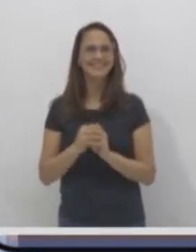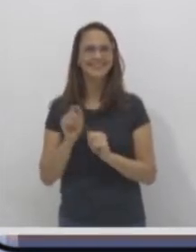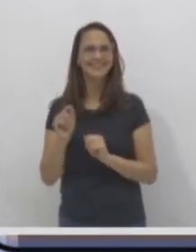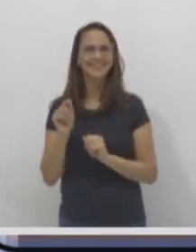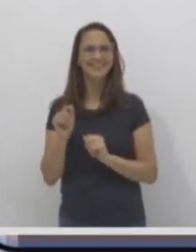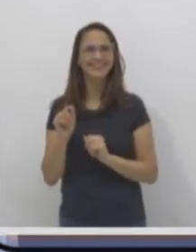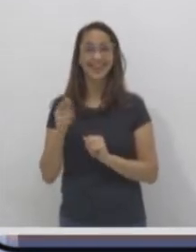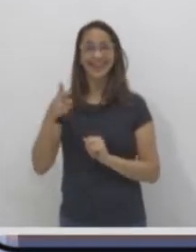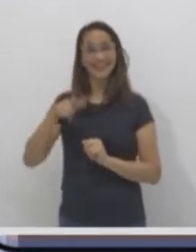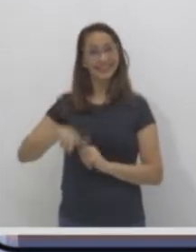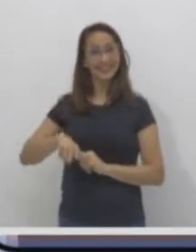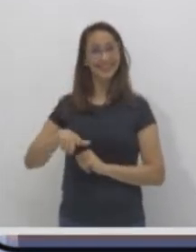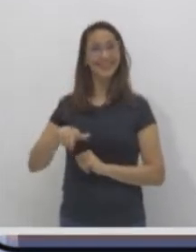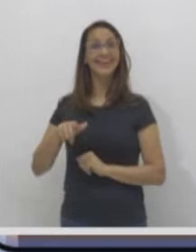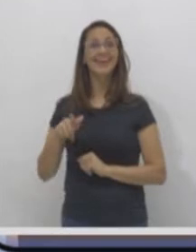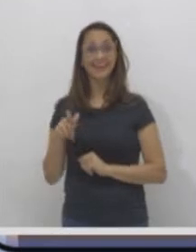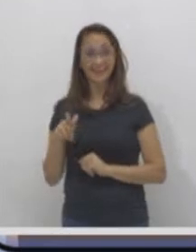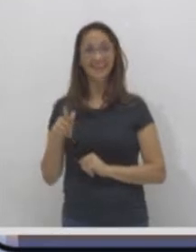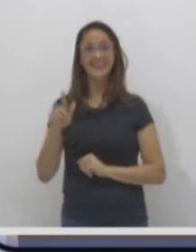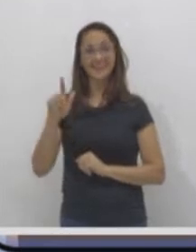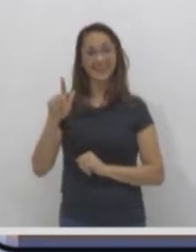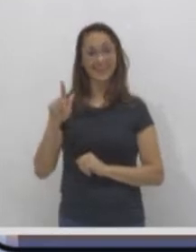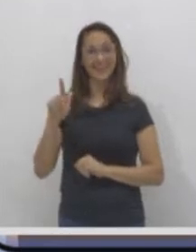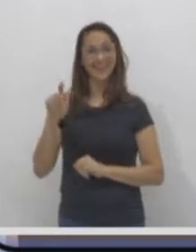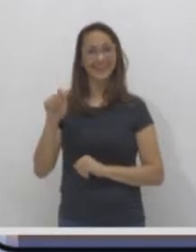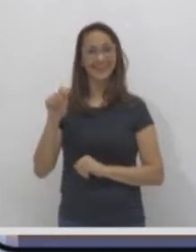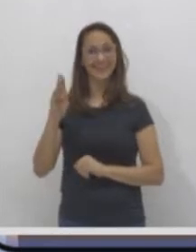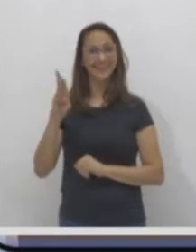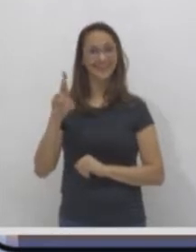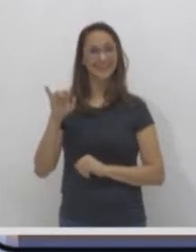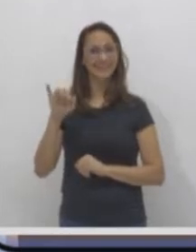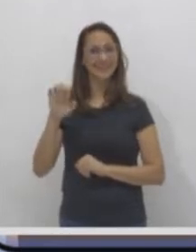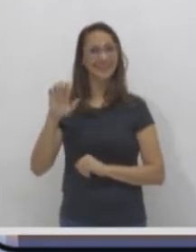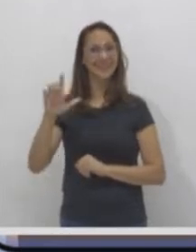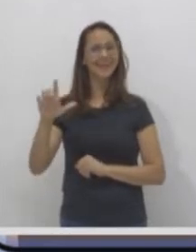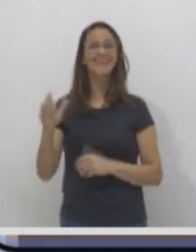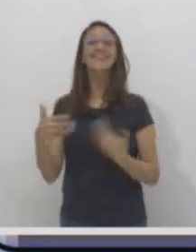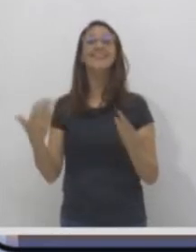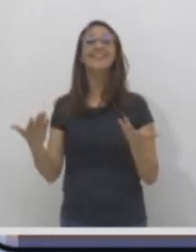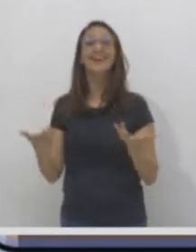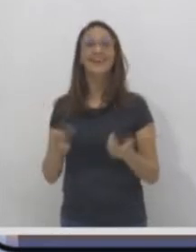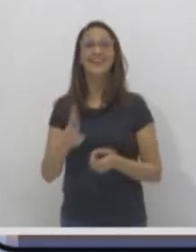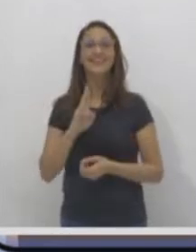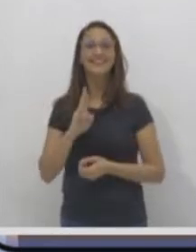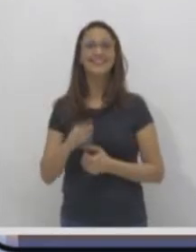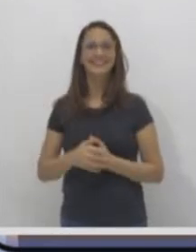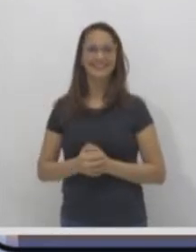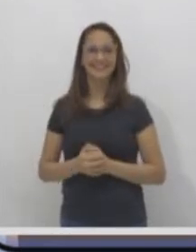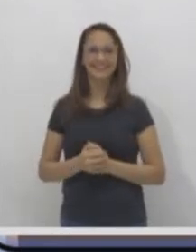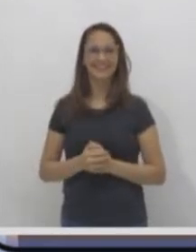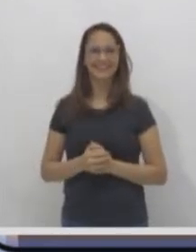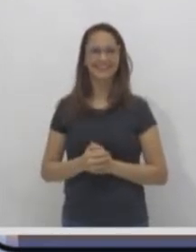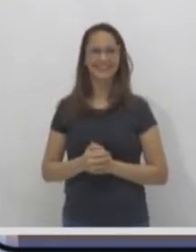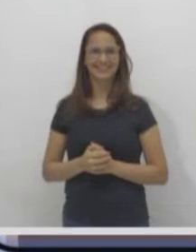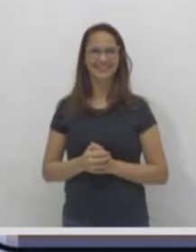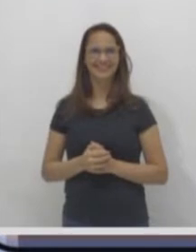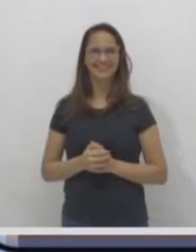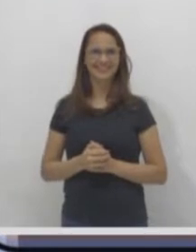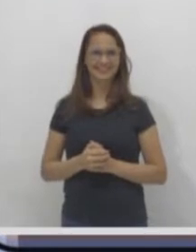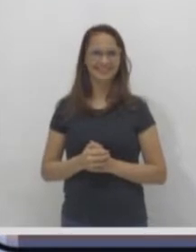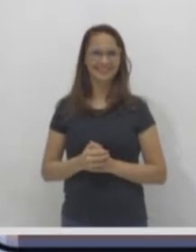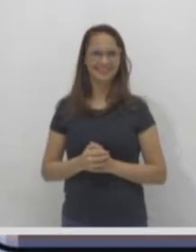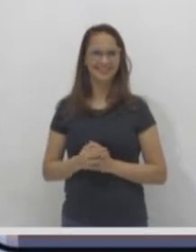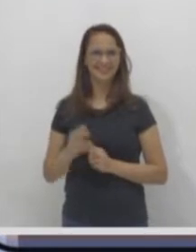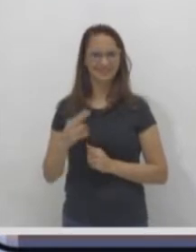É o nosso amigo novamente, o Miguel Souza. Parabéns. Diga lá, meu amigo Miguel. Qual é a resposta? Oi, meu nome é Miguel.